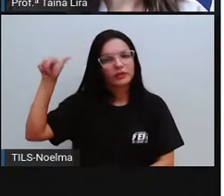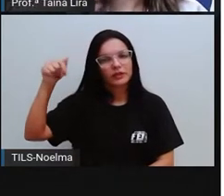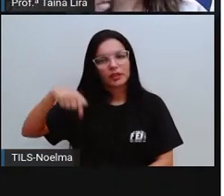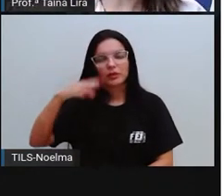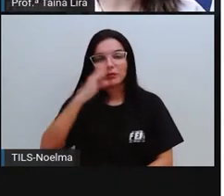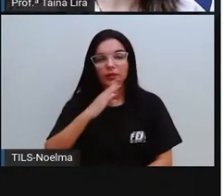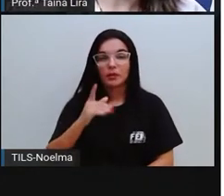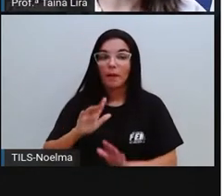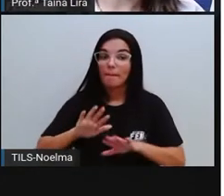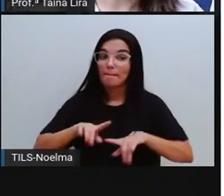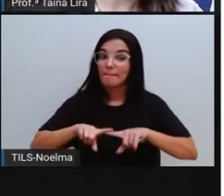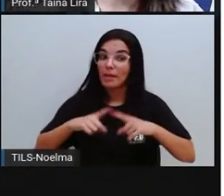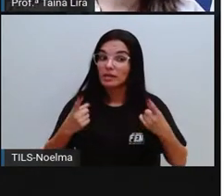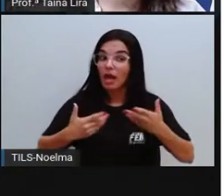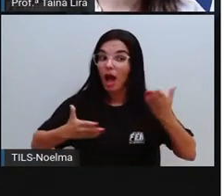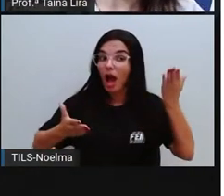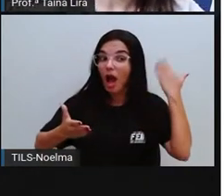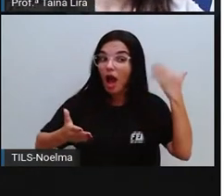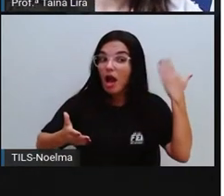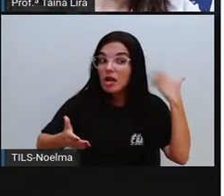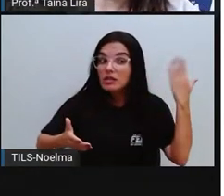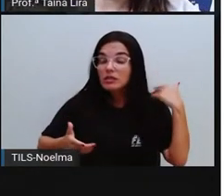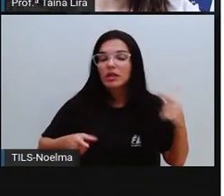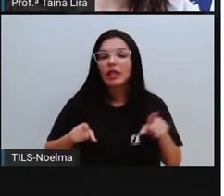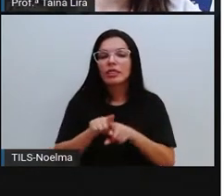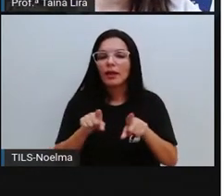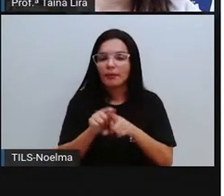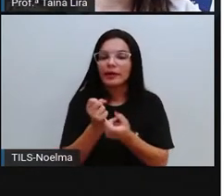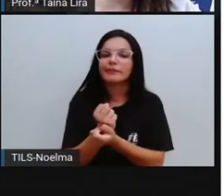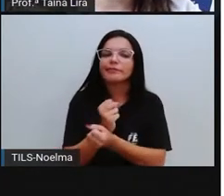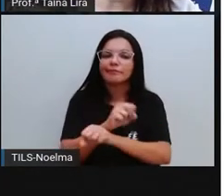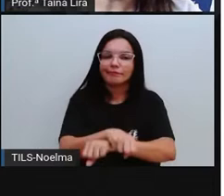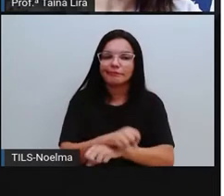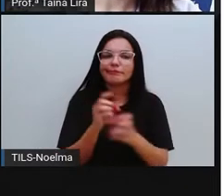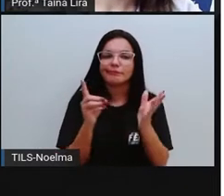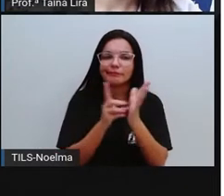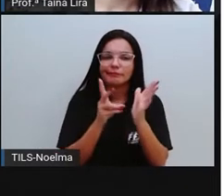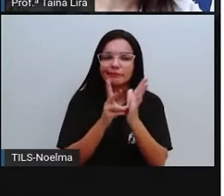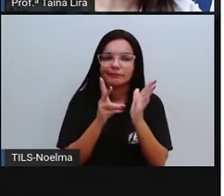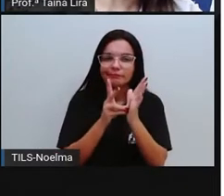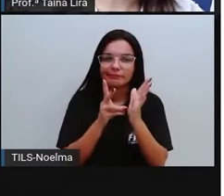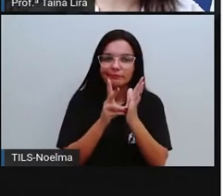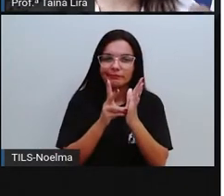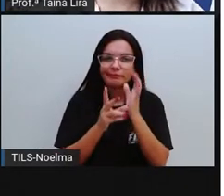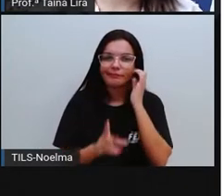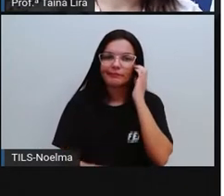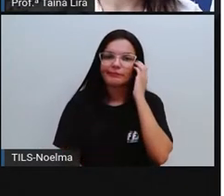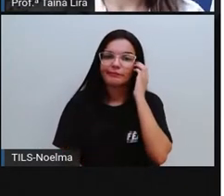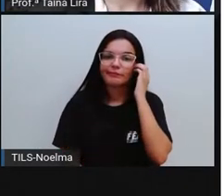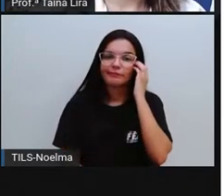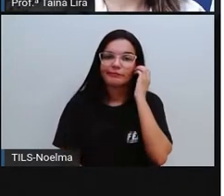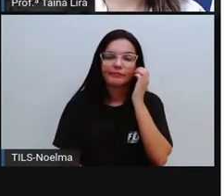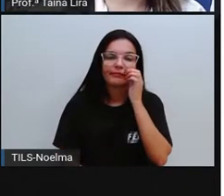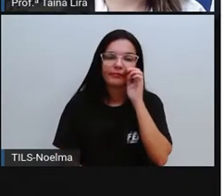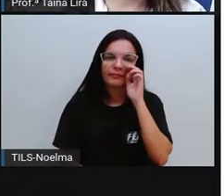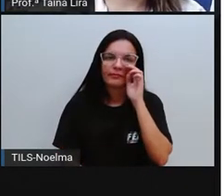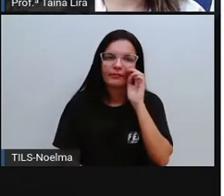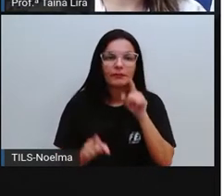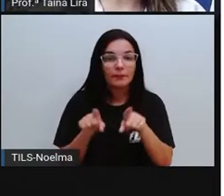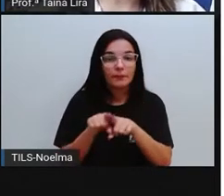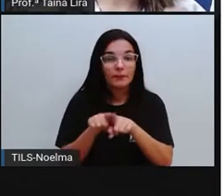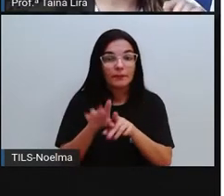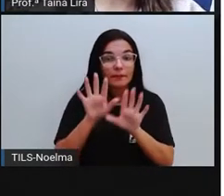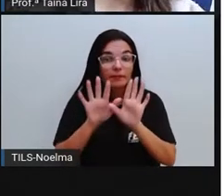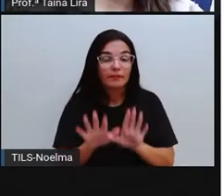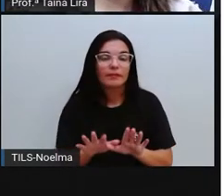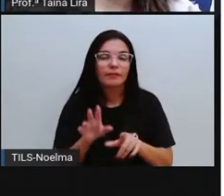portugueses escravizaram também os indígenas, tá bom? Inclusive, segundo ano,